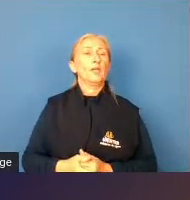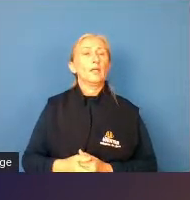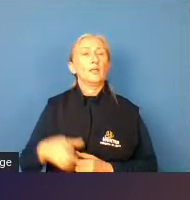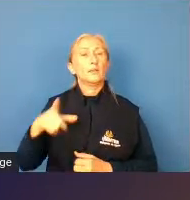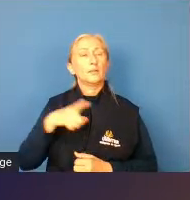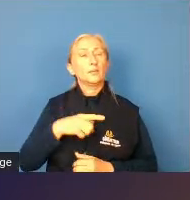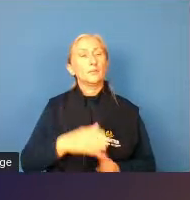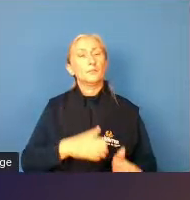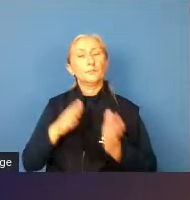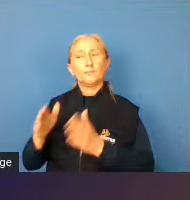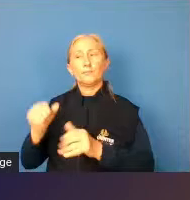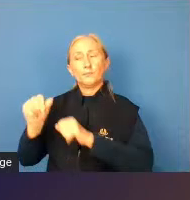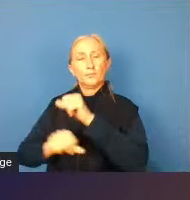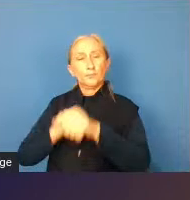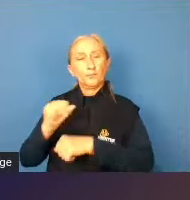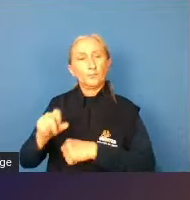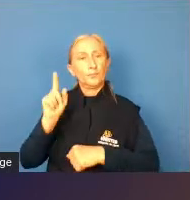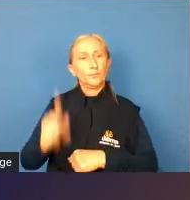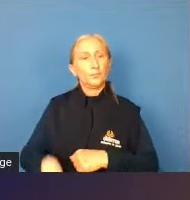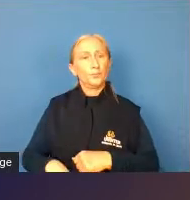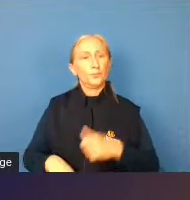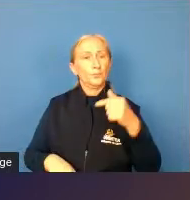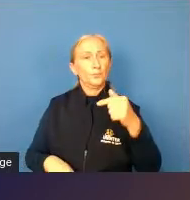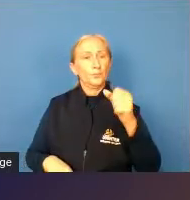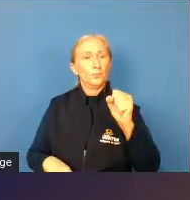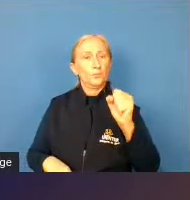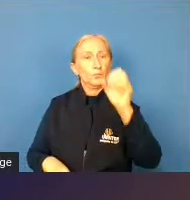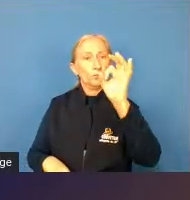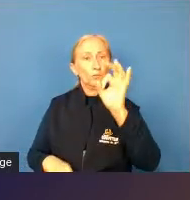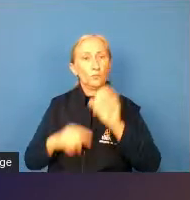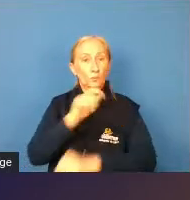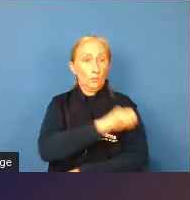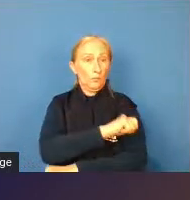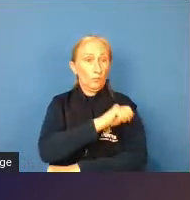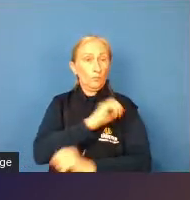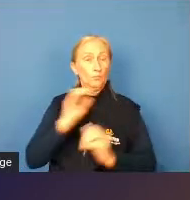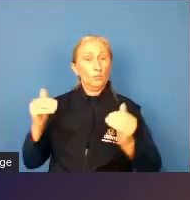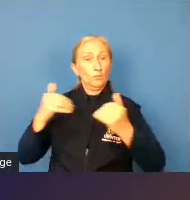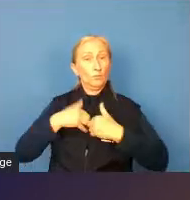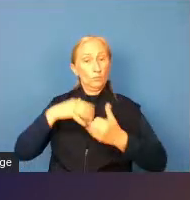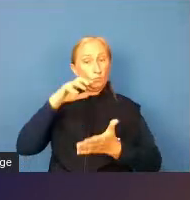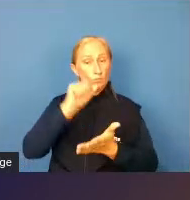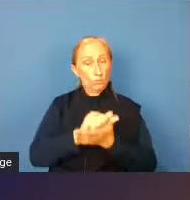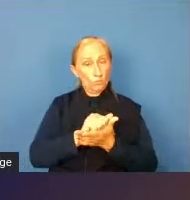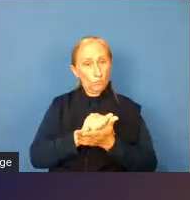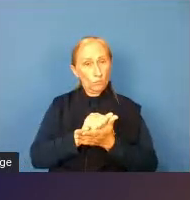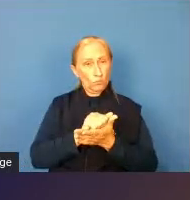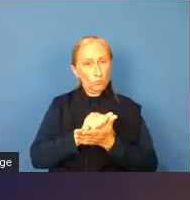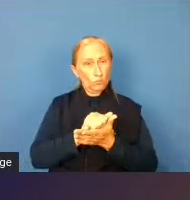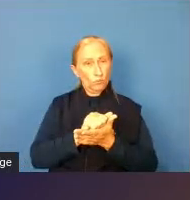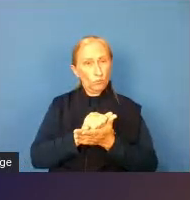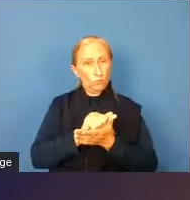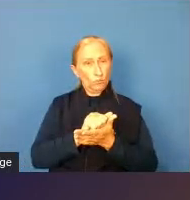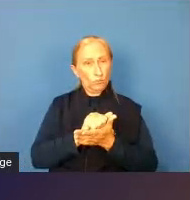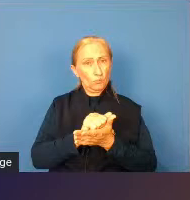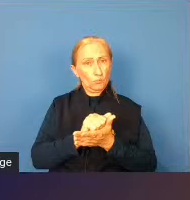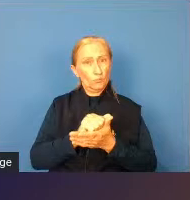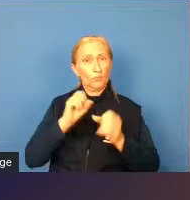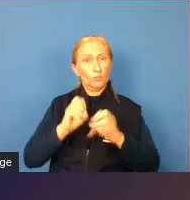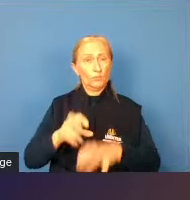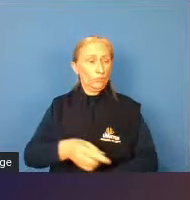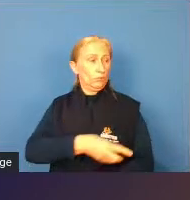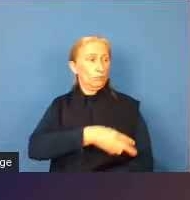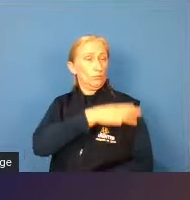também essa mudança então 78 alunos com autismo matriculados no ensino